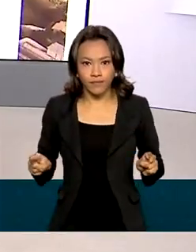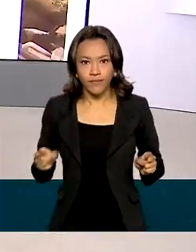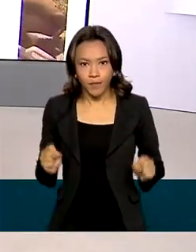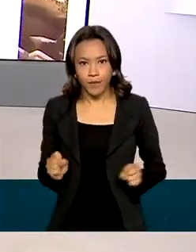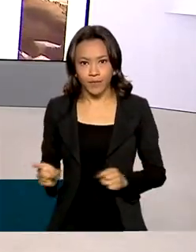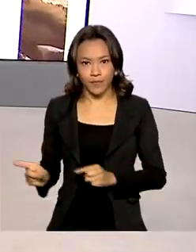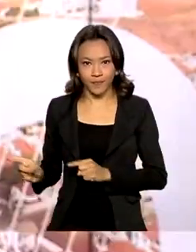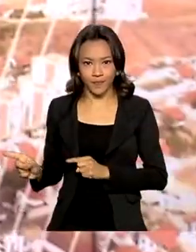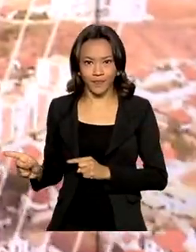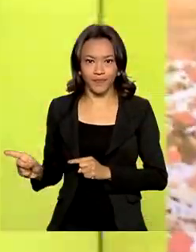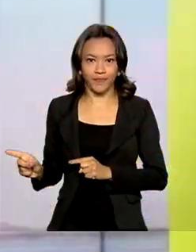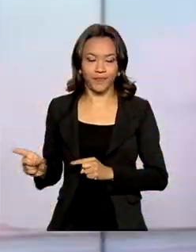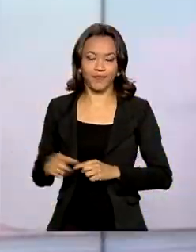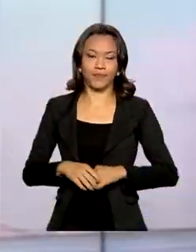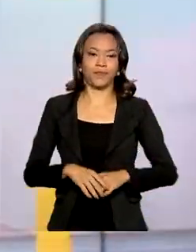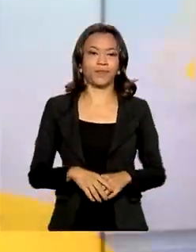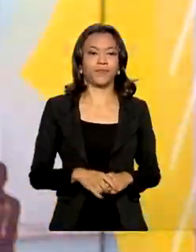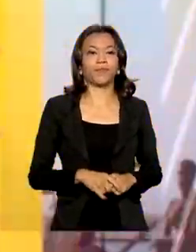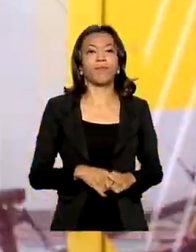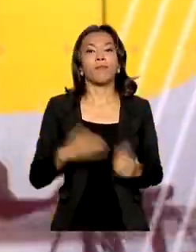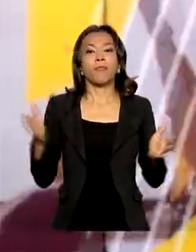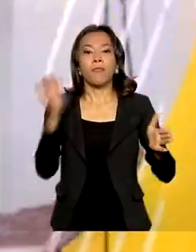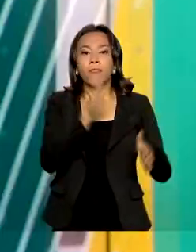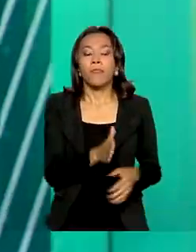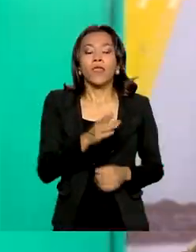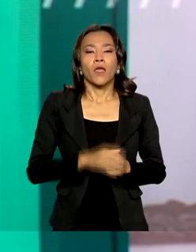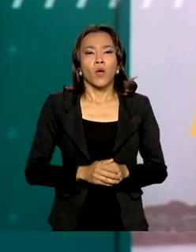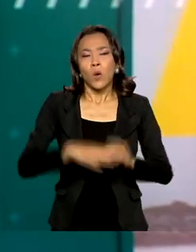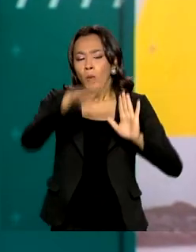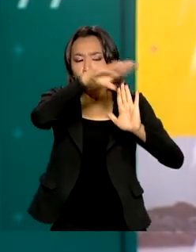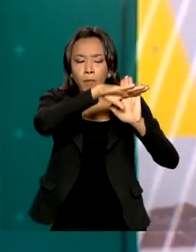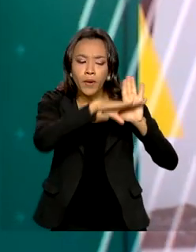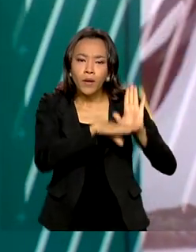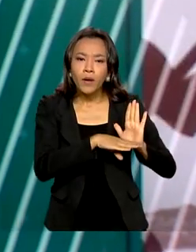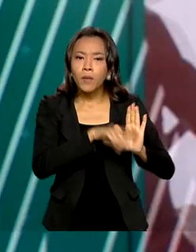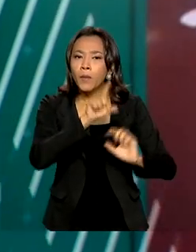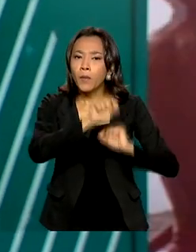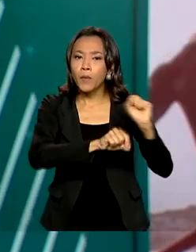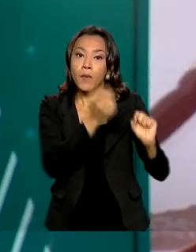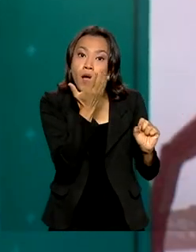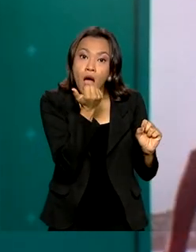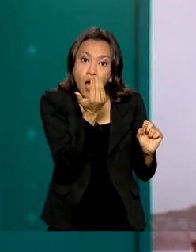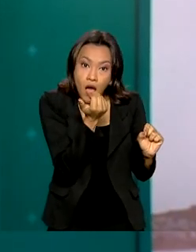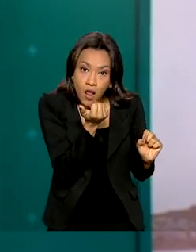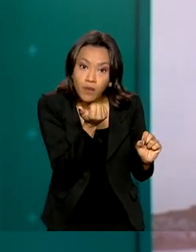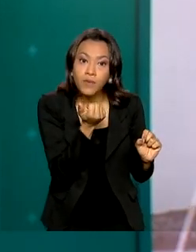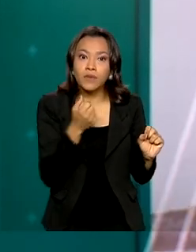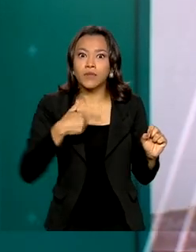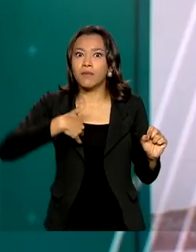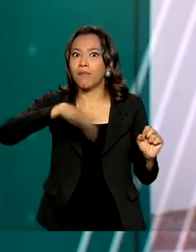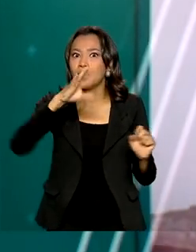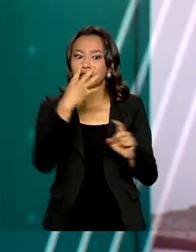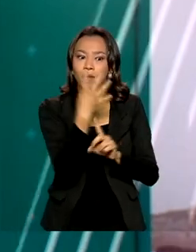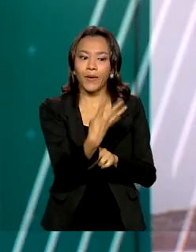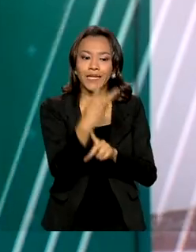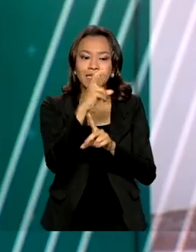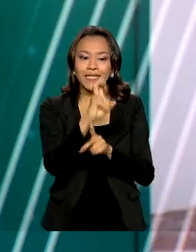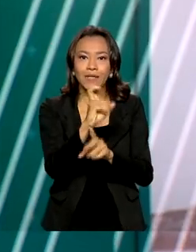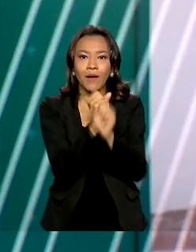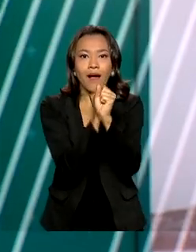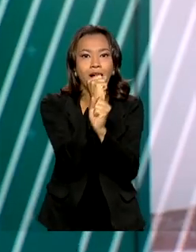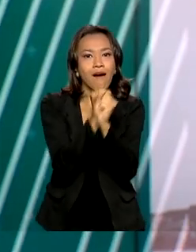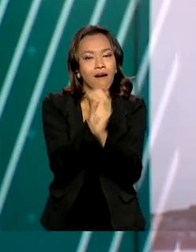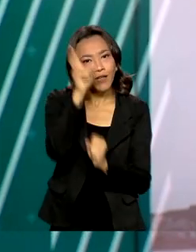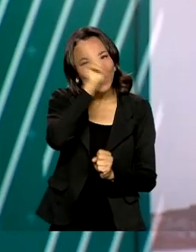tela. O programa de alimentação do trabalhador tem mais de 45 anos de história como